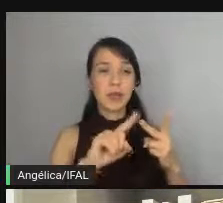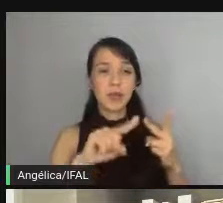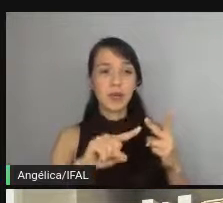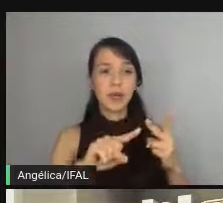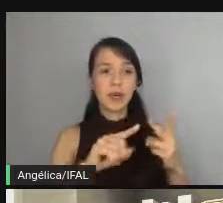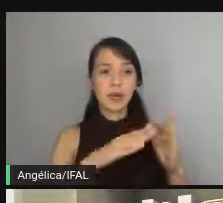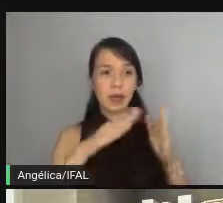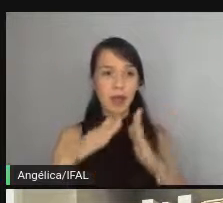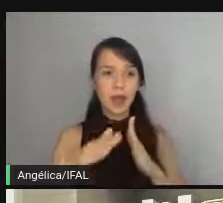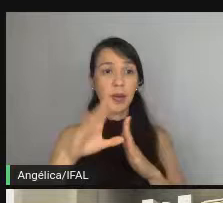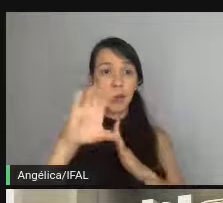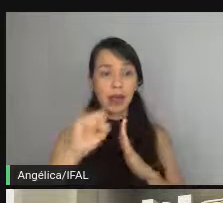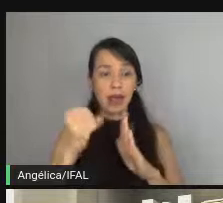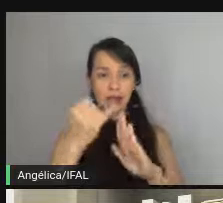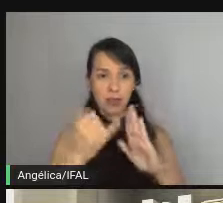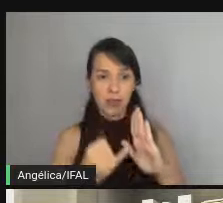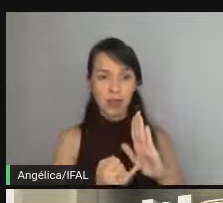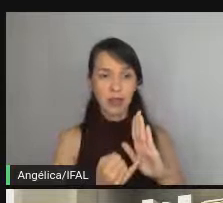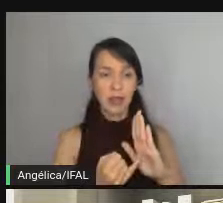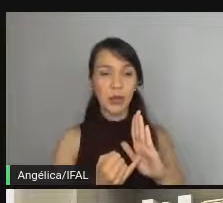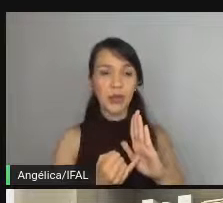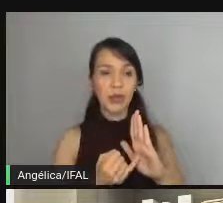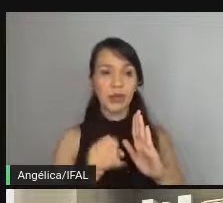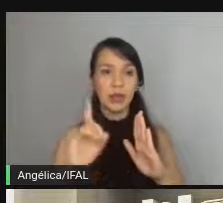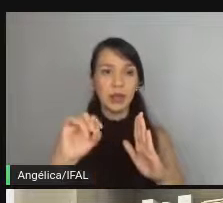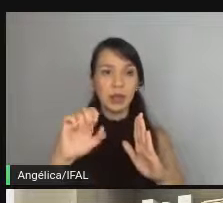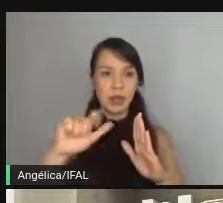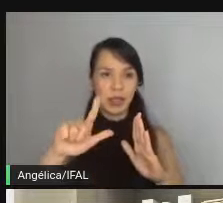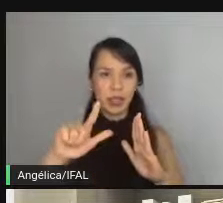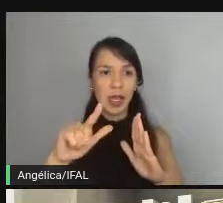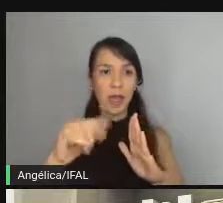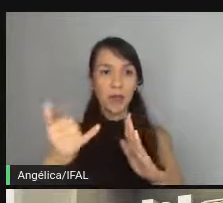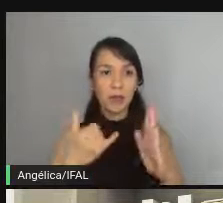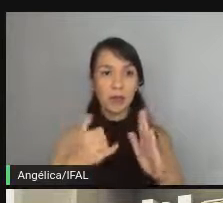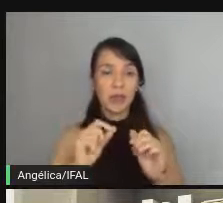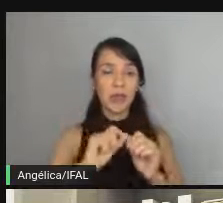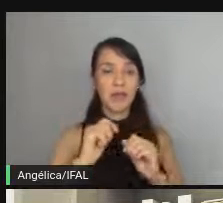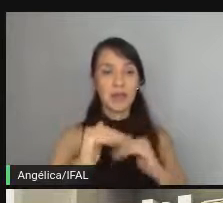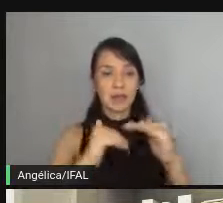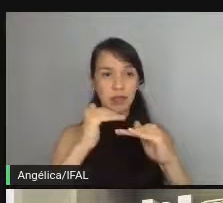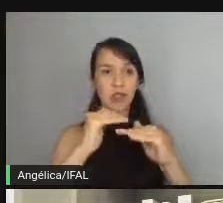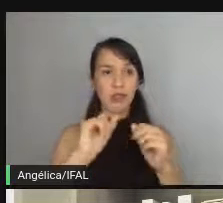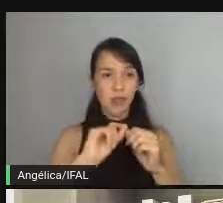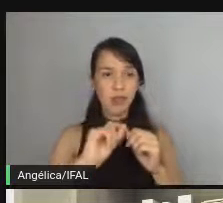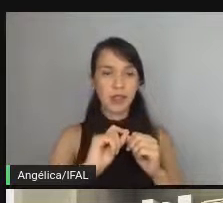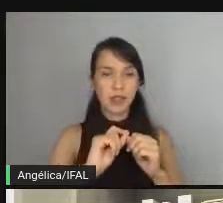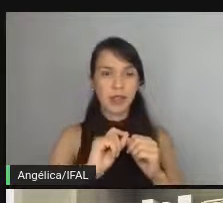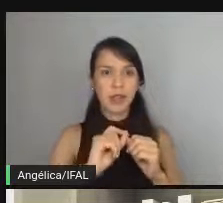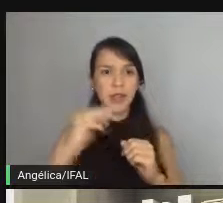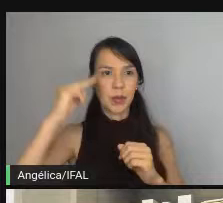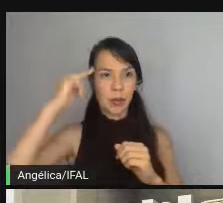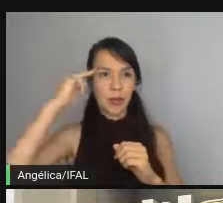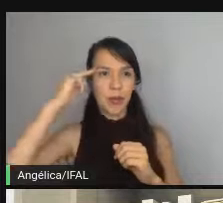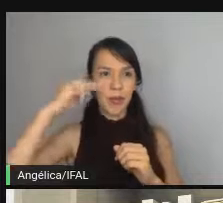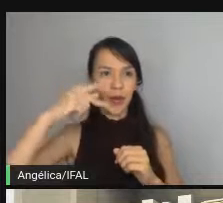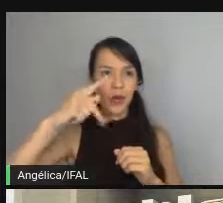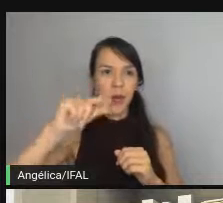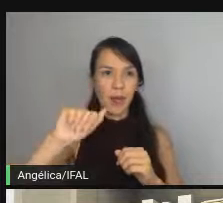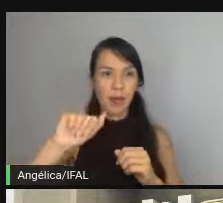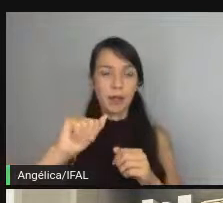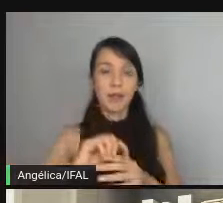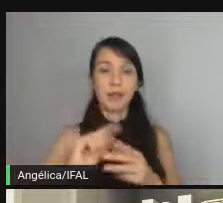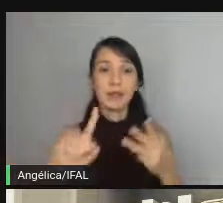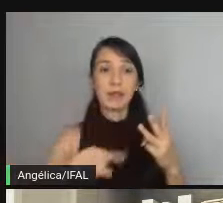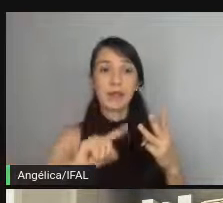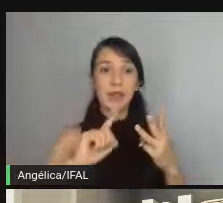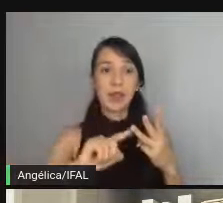essas informações a spec que o Daniel trouxe e desenvolver elas foi o que a gente fez com o mapa mental e o terceiro passo